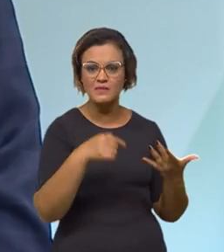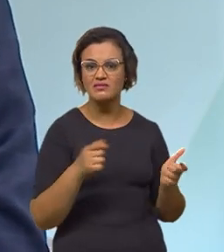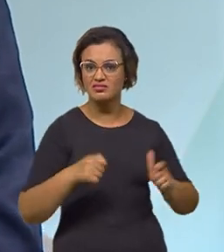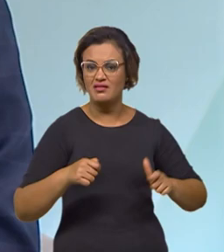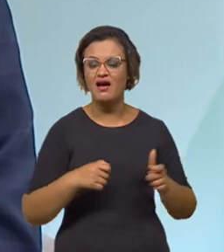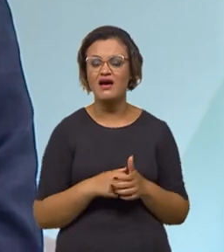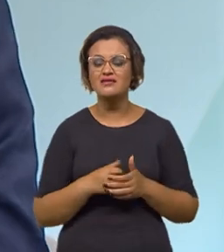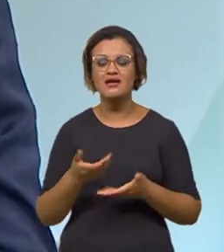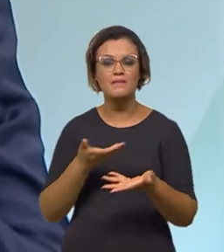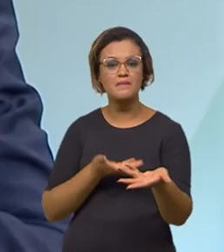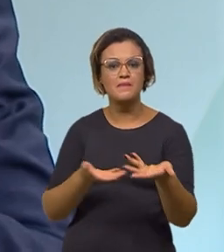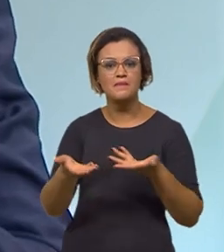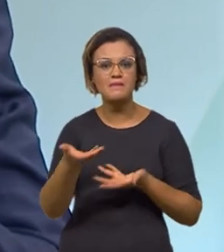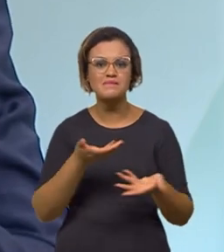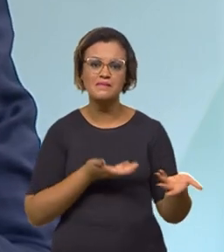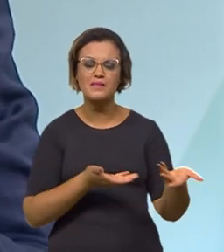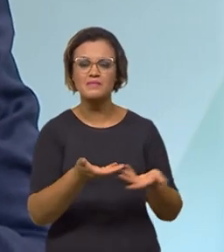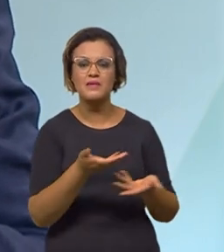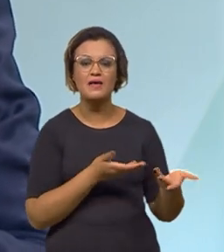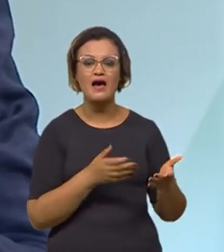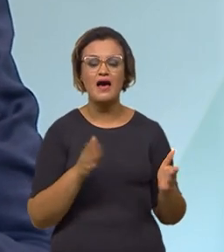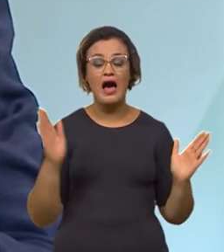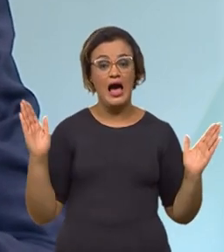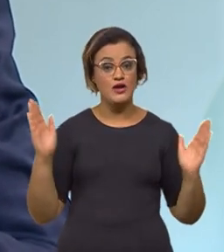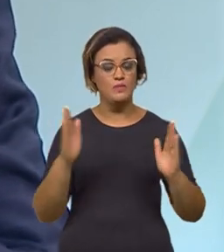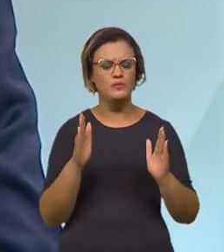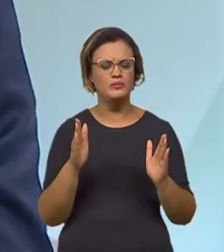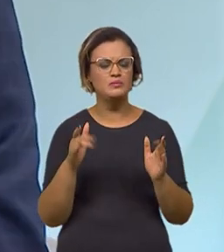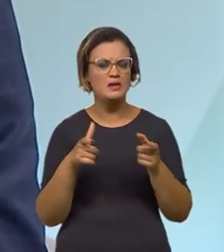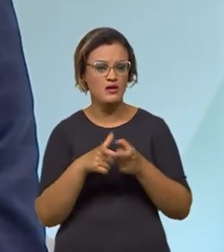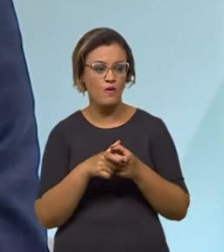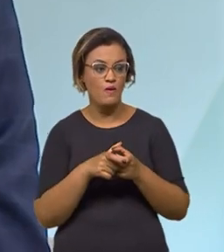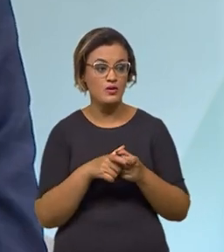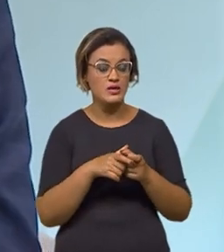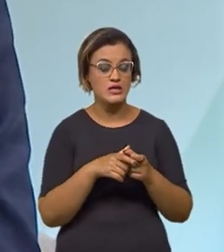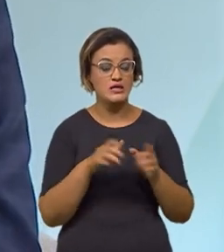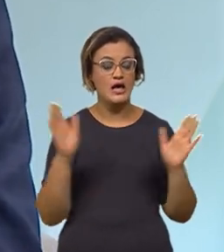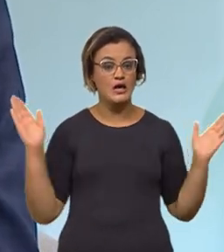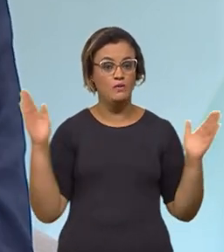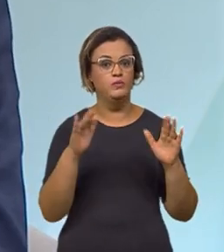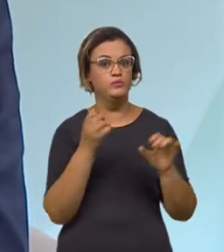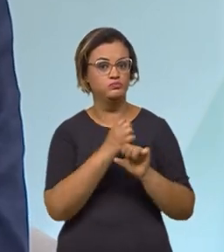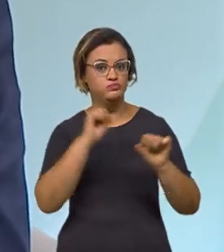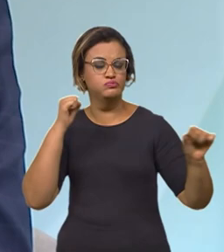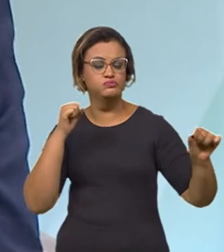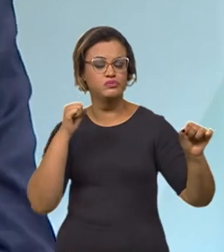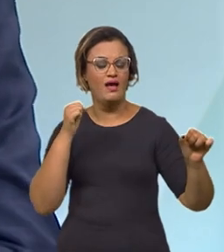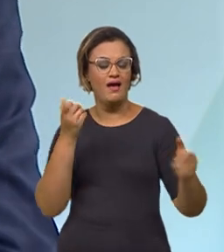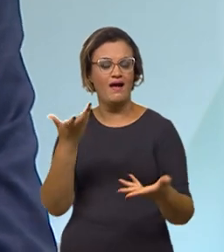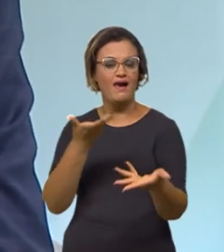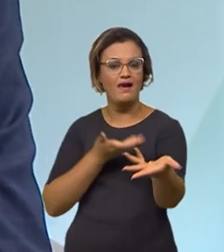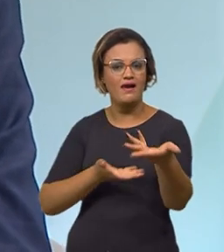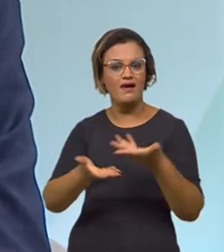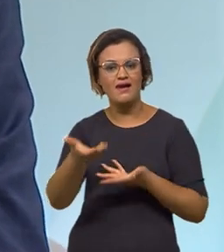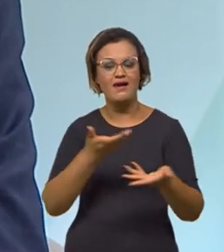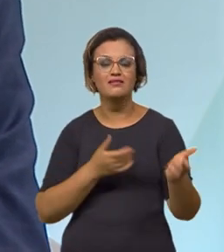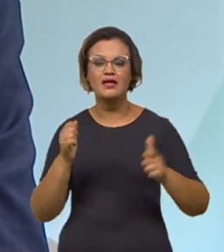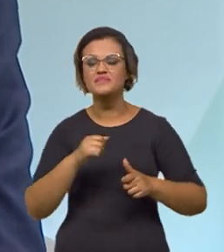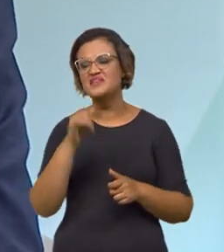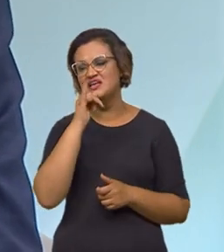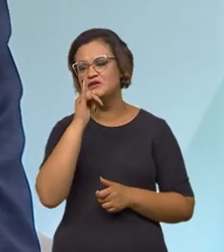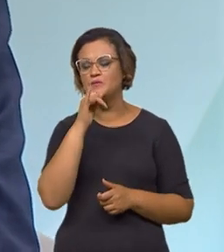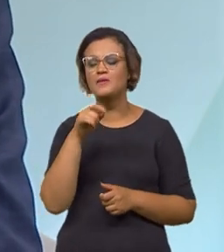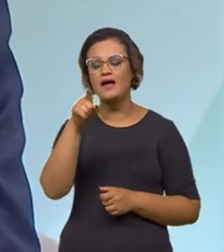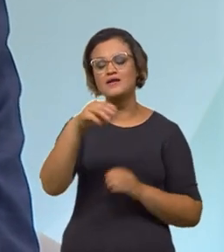gera uma sinergia muito grande com esses aeroportos menores com o aeroporto grande, porque eles são rotas feeder, que são alimentadoras. Então, você pega um voo